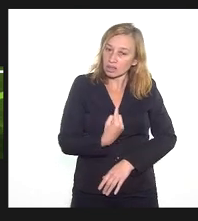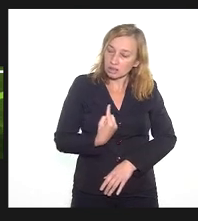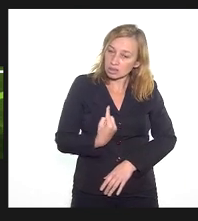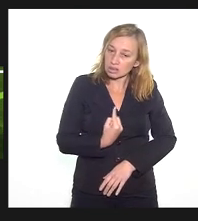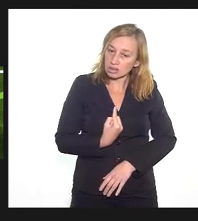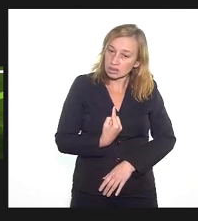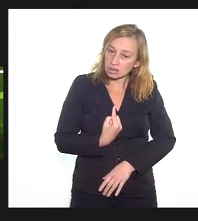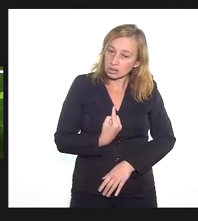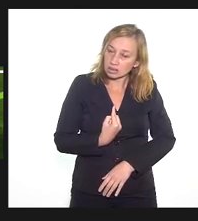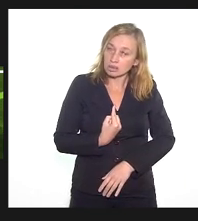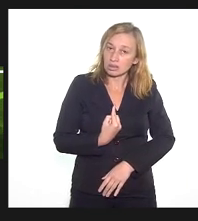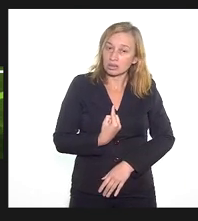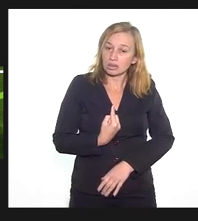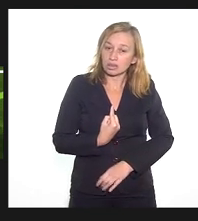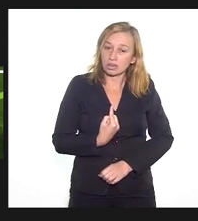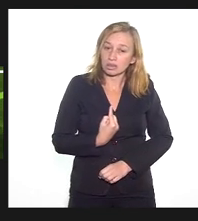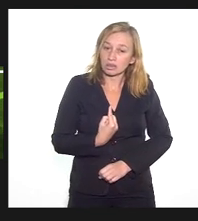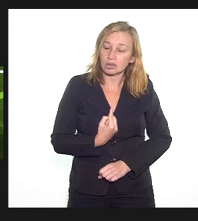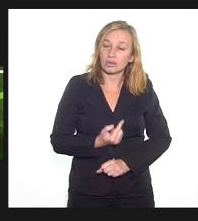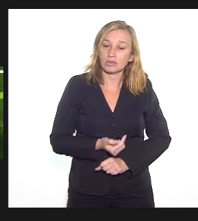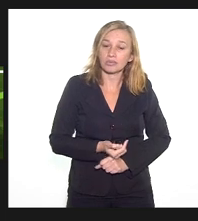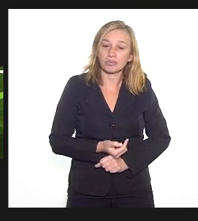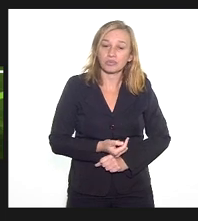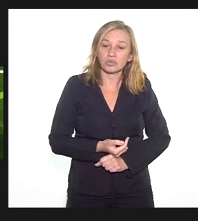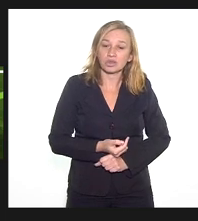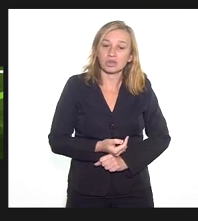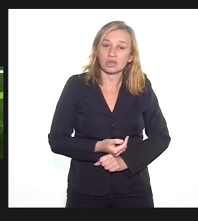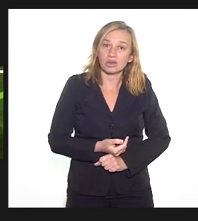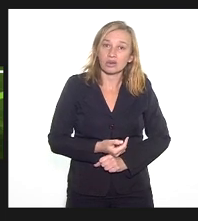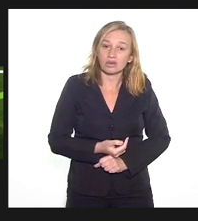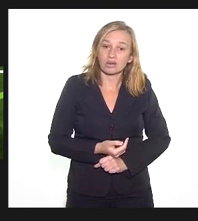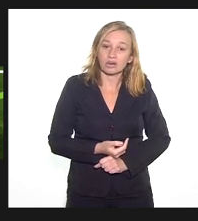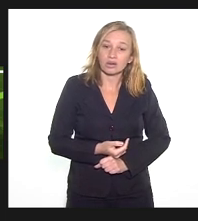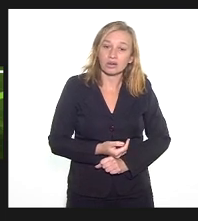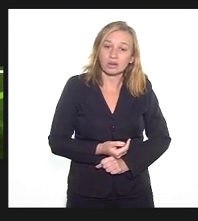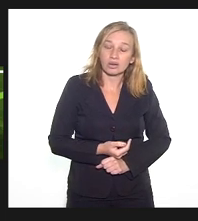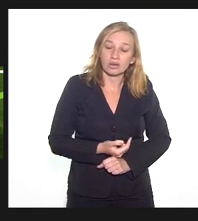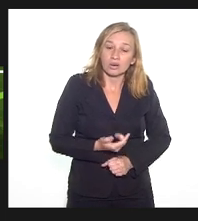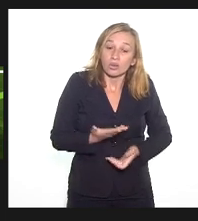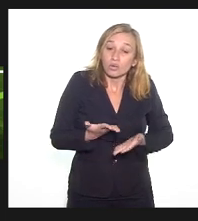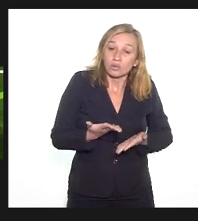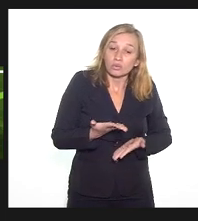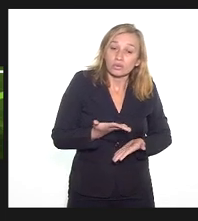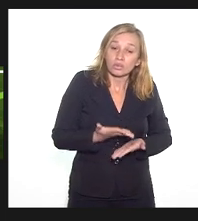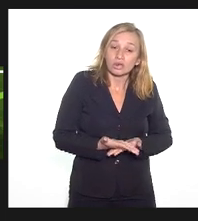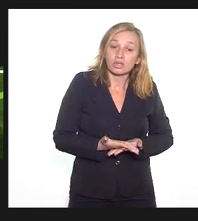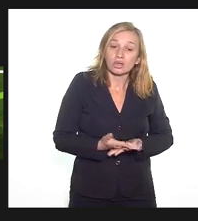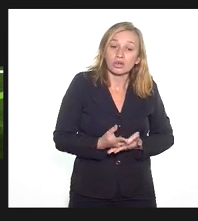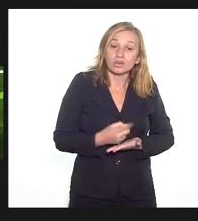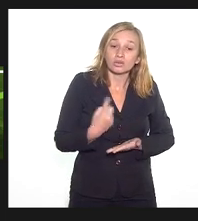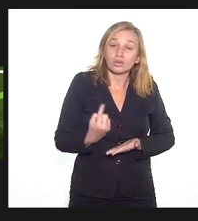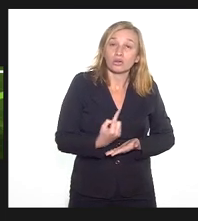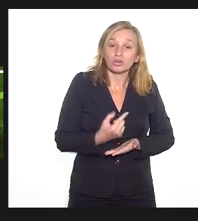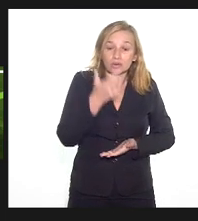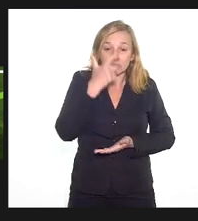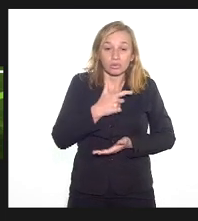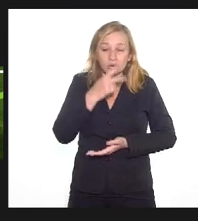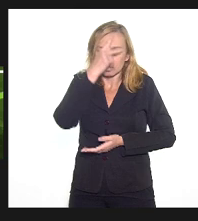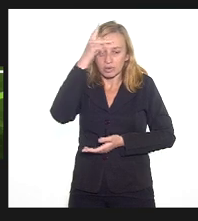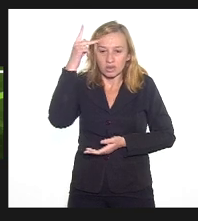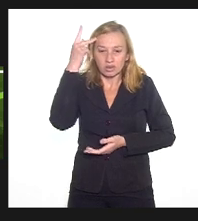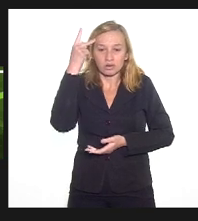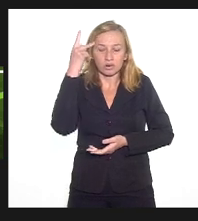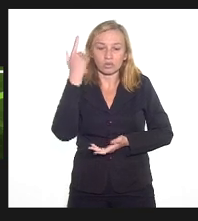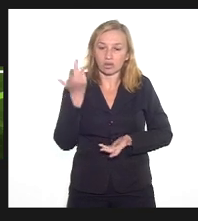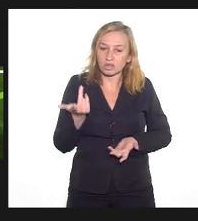dessa problemática toda, que tivesse um trato com a gente muito cuidadoso, porque a gente somos pessoas muito emblemáticas.